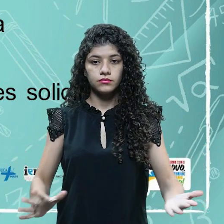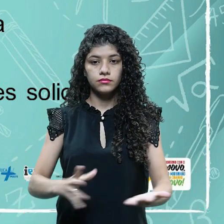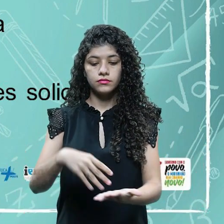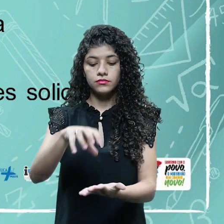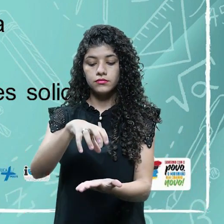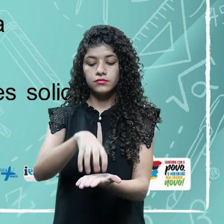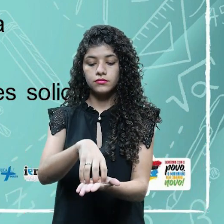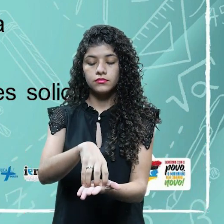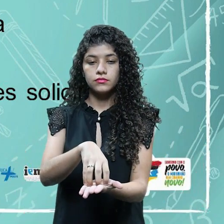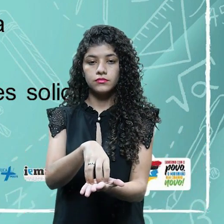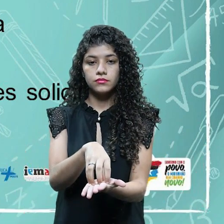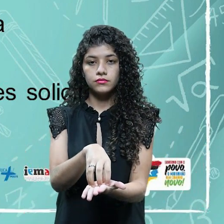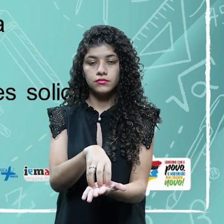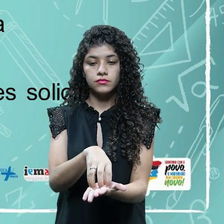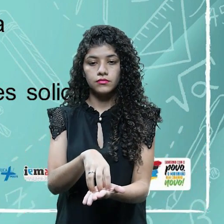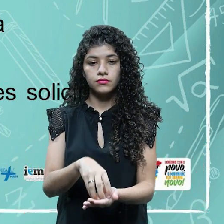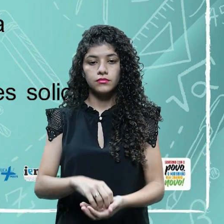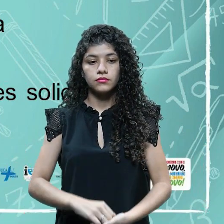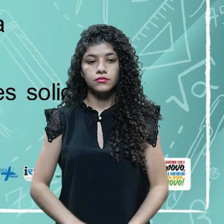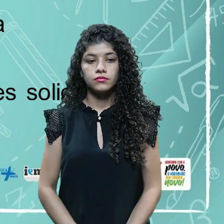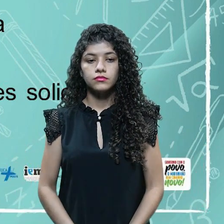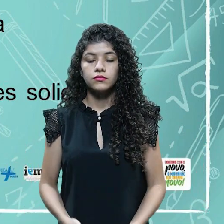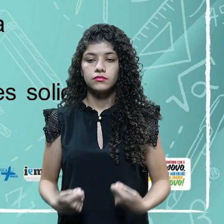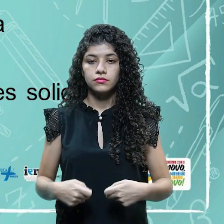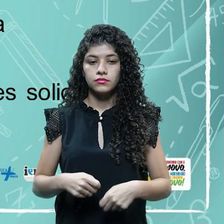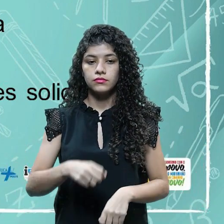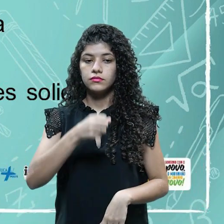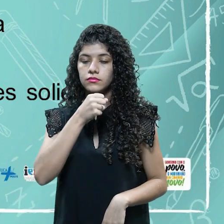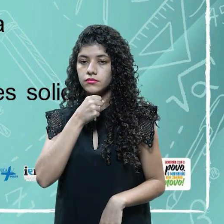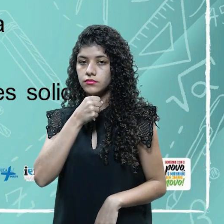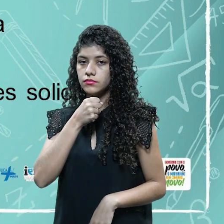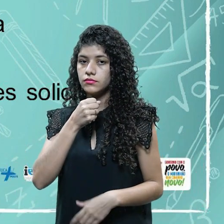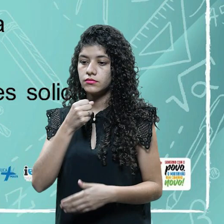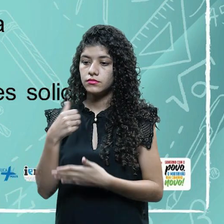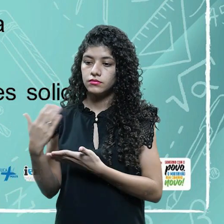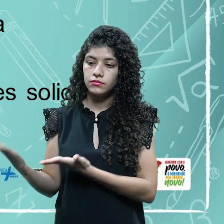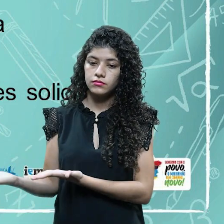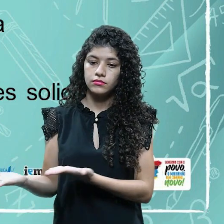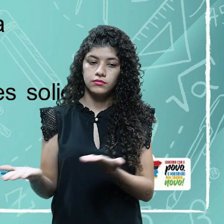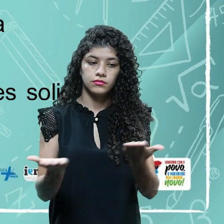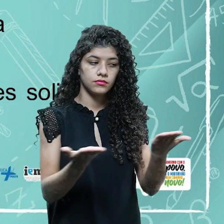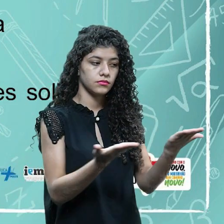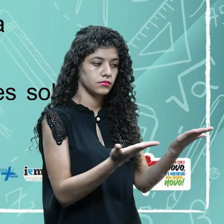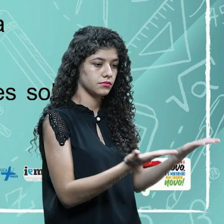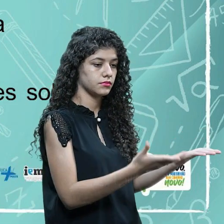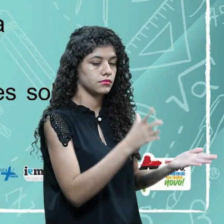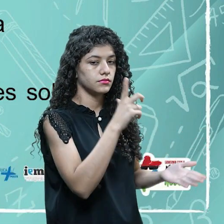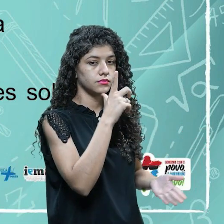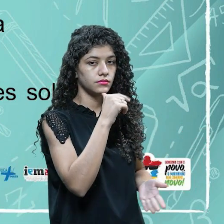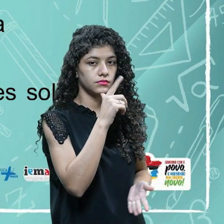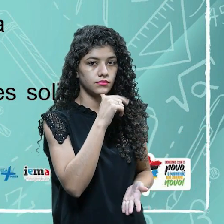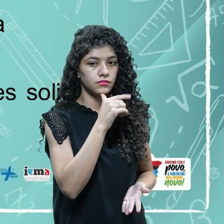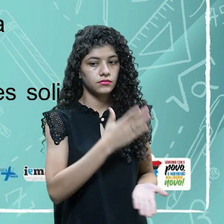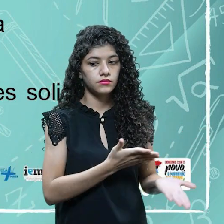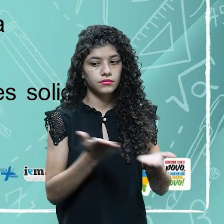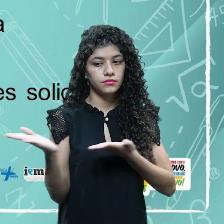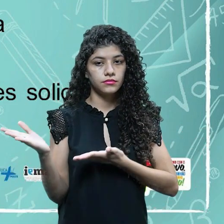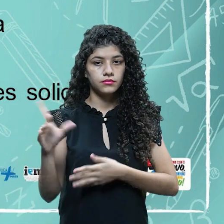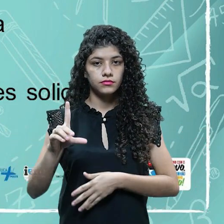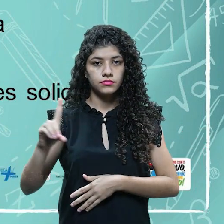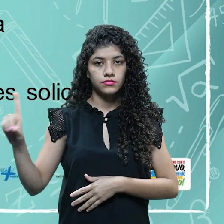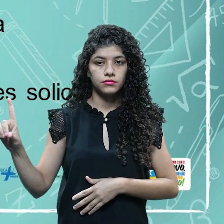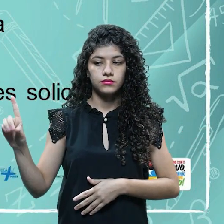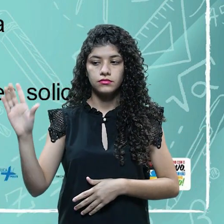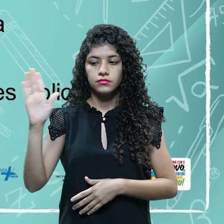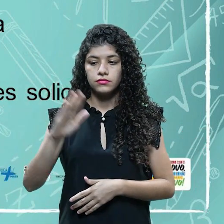sirva a água às autoridades, né. Pela direita. Então, tem uma ordem de precedência até não servir da